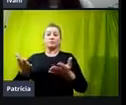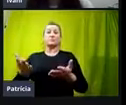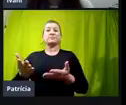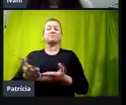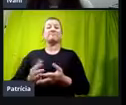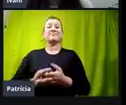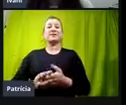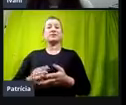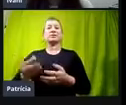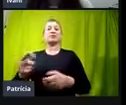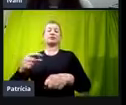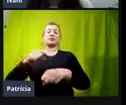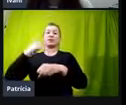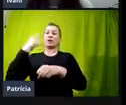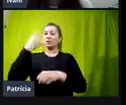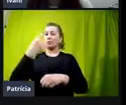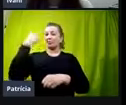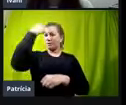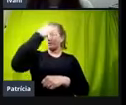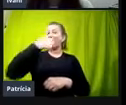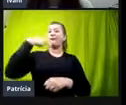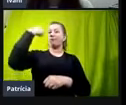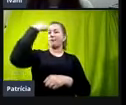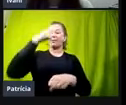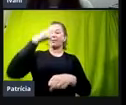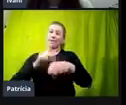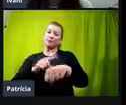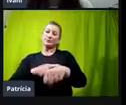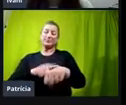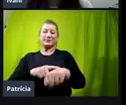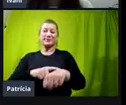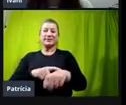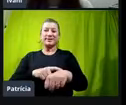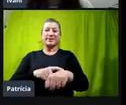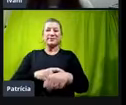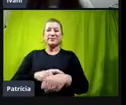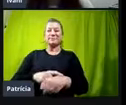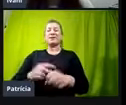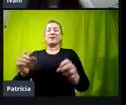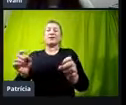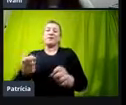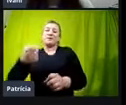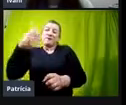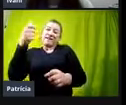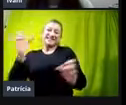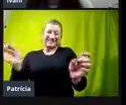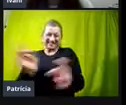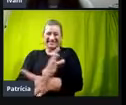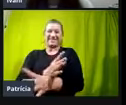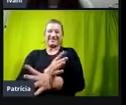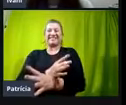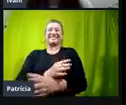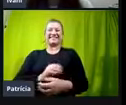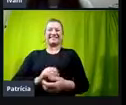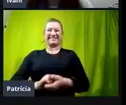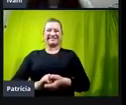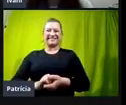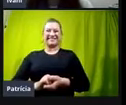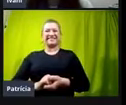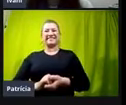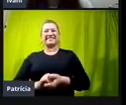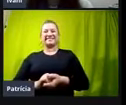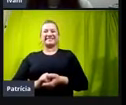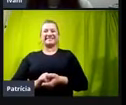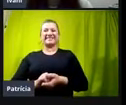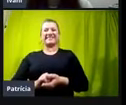assim, a gente já está uma hora aqui, eu acho que o nosso tempo vai se encerrando, né. Está terminando, e assim, só para